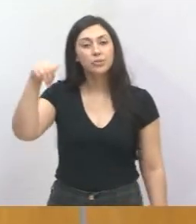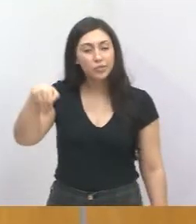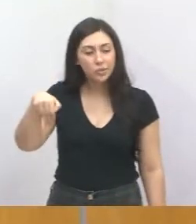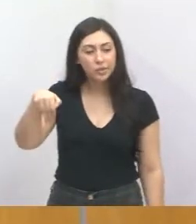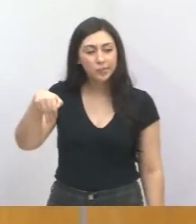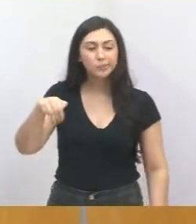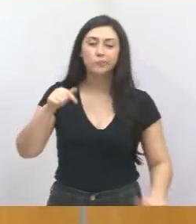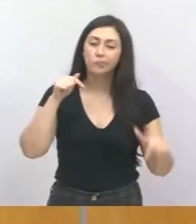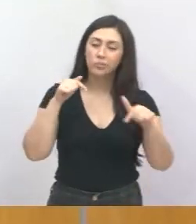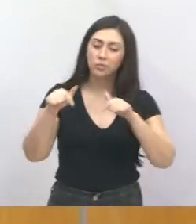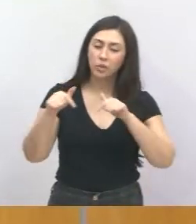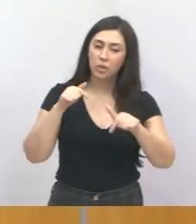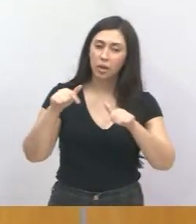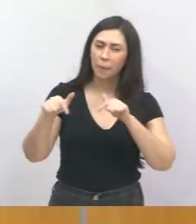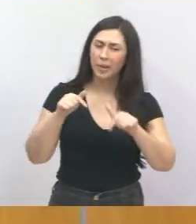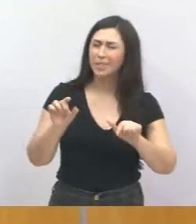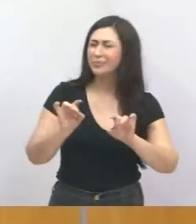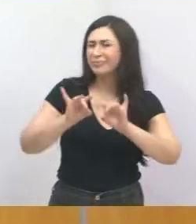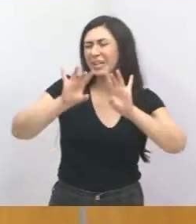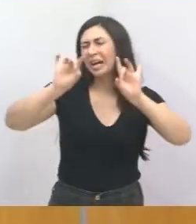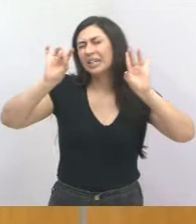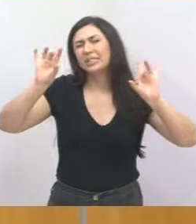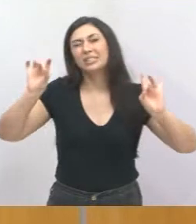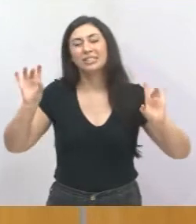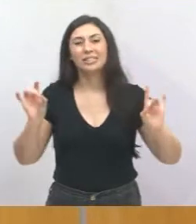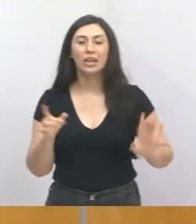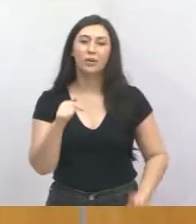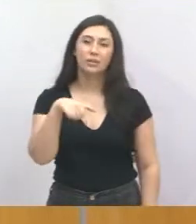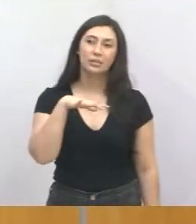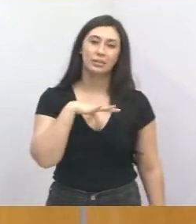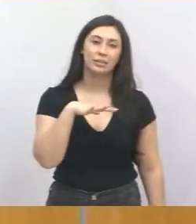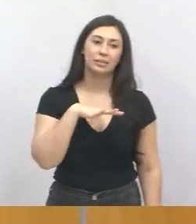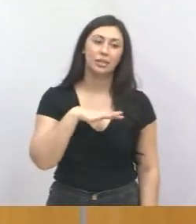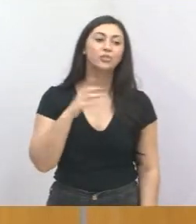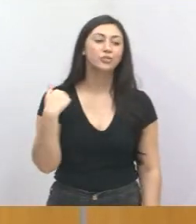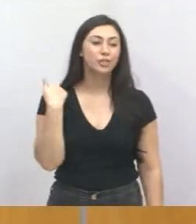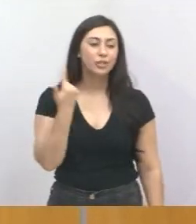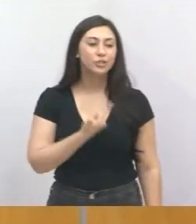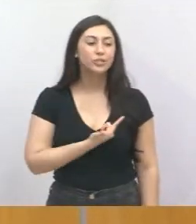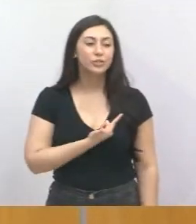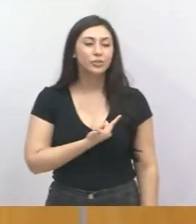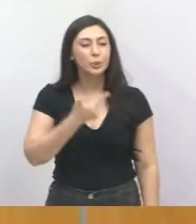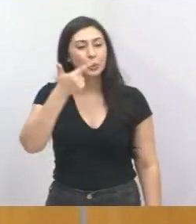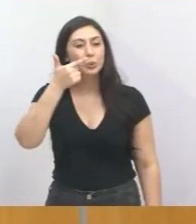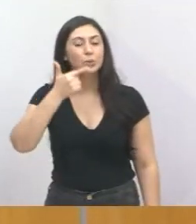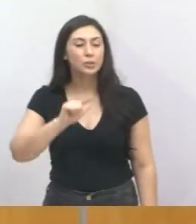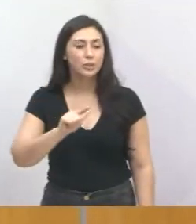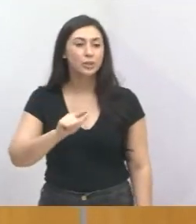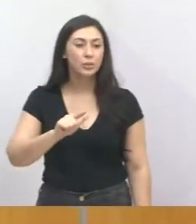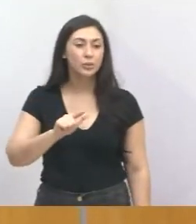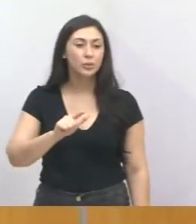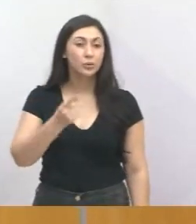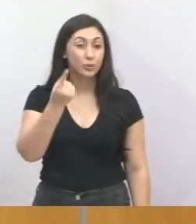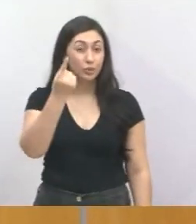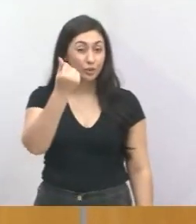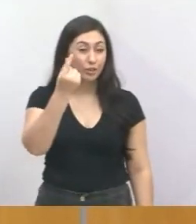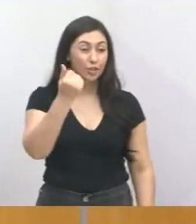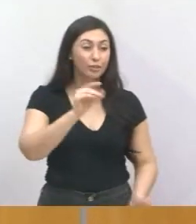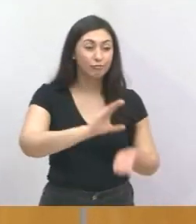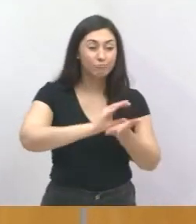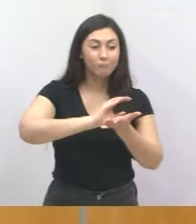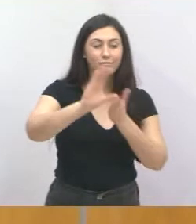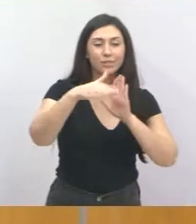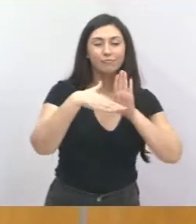faz um trabalho brilhante em nossa cidade, que a gente conseguiu também essa verba que vai